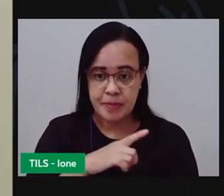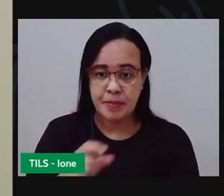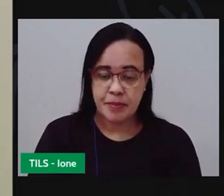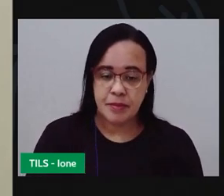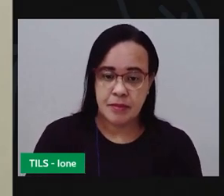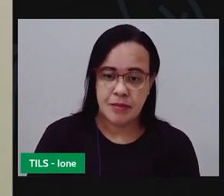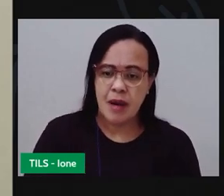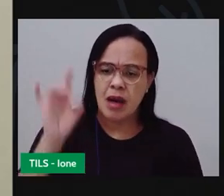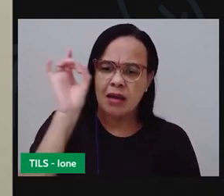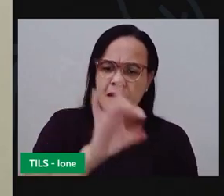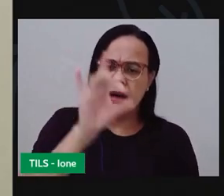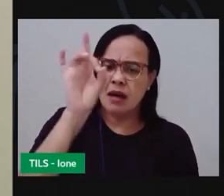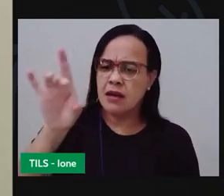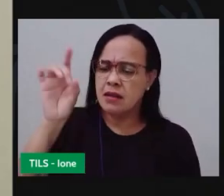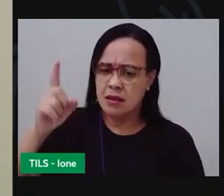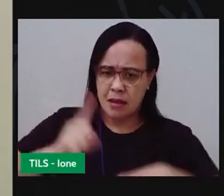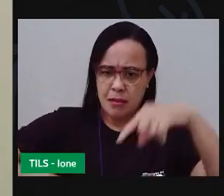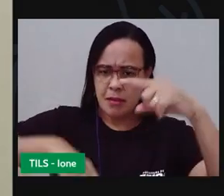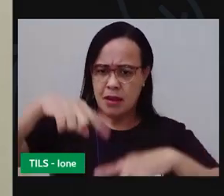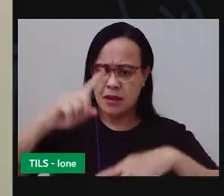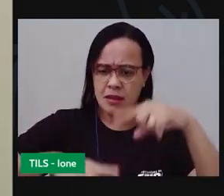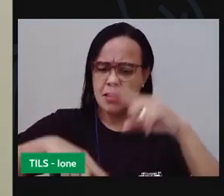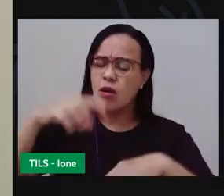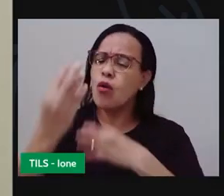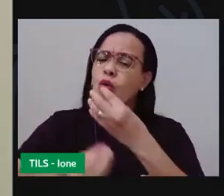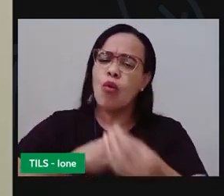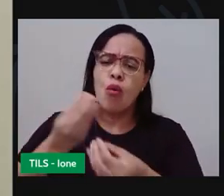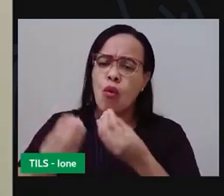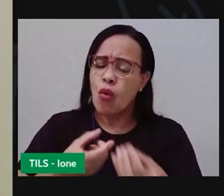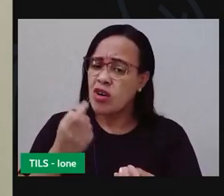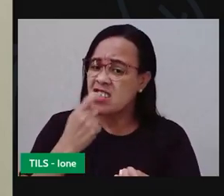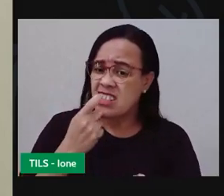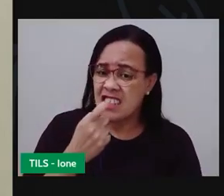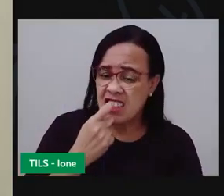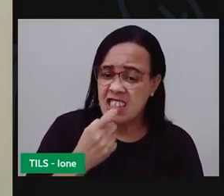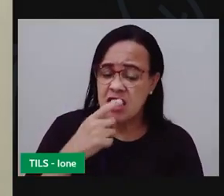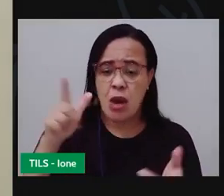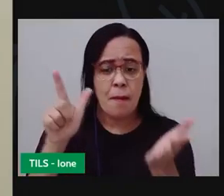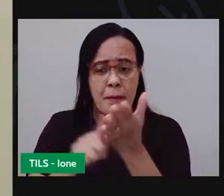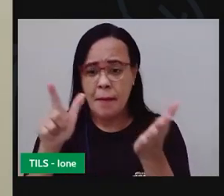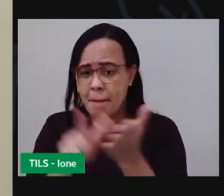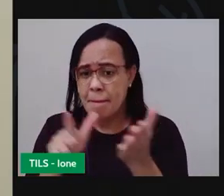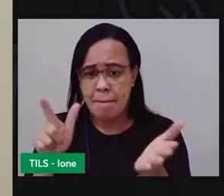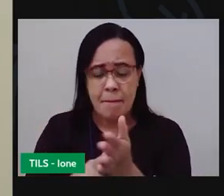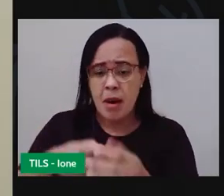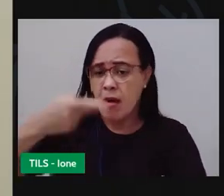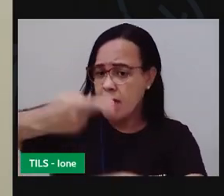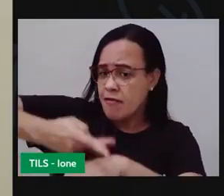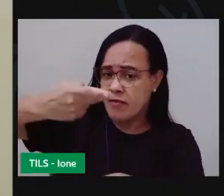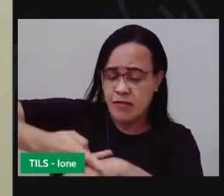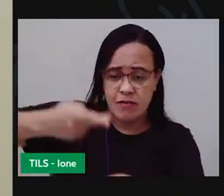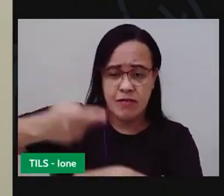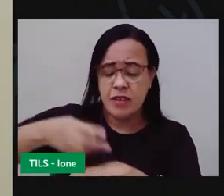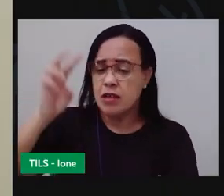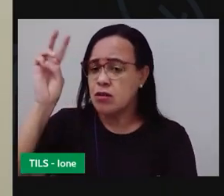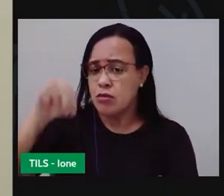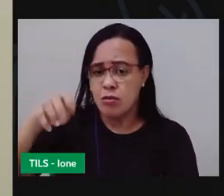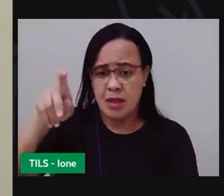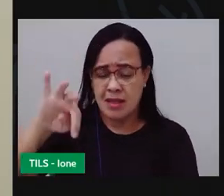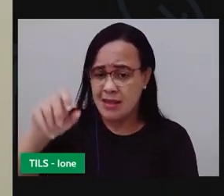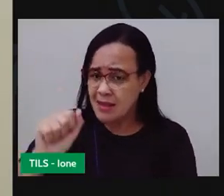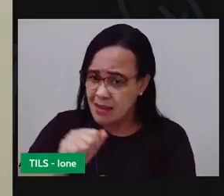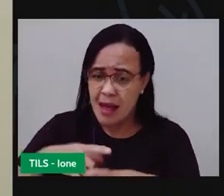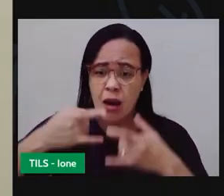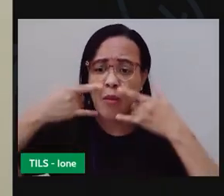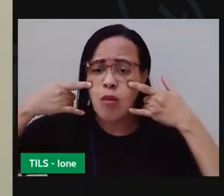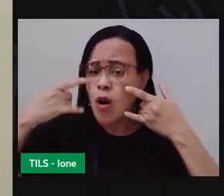Cada tipo de material desse, cliente, plástico, papel, vidro, metal, tecido,